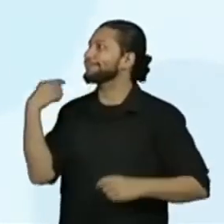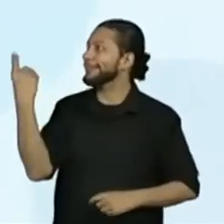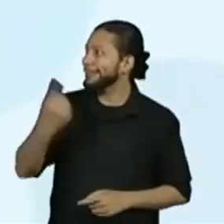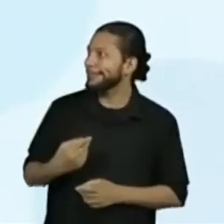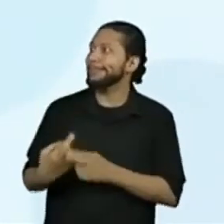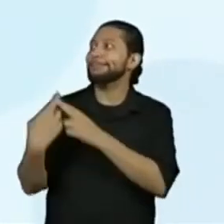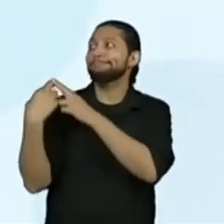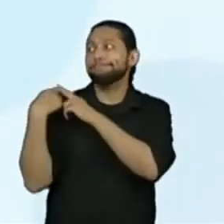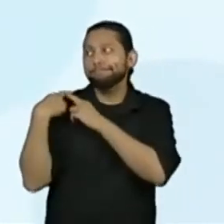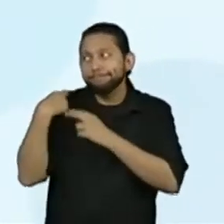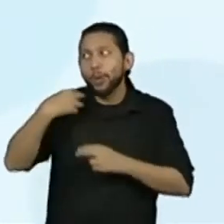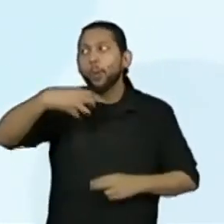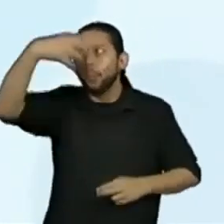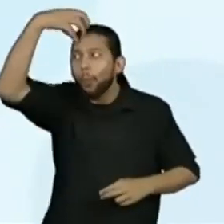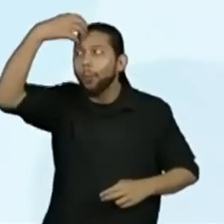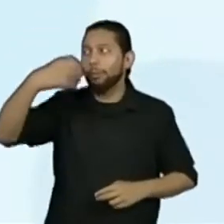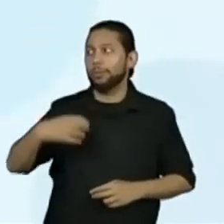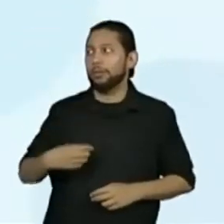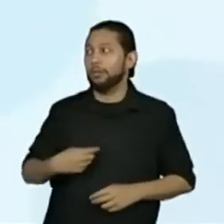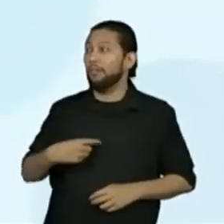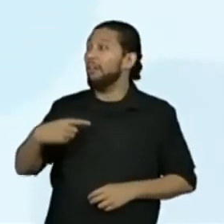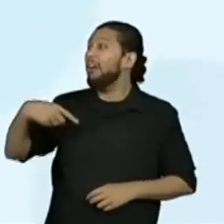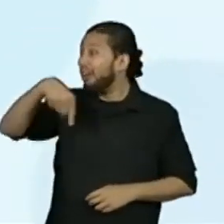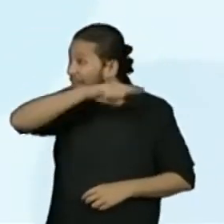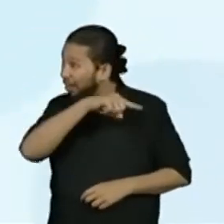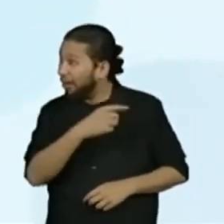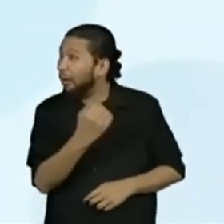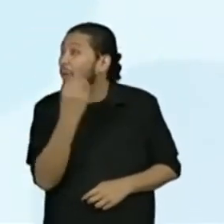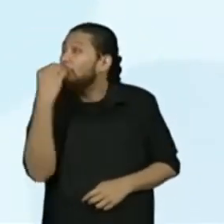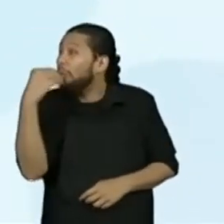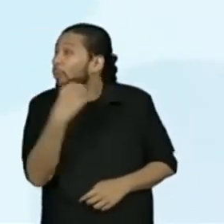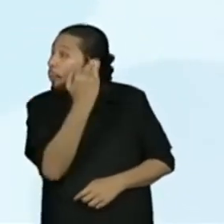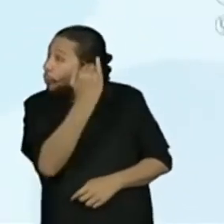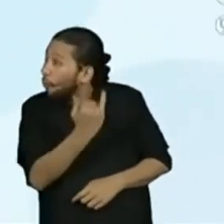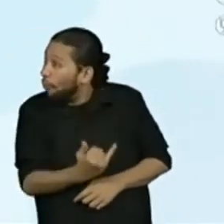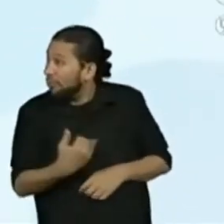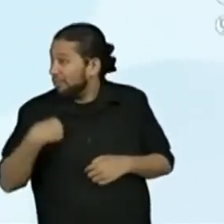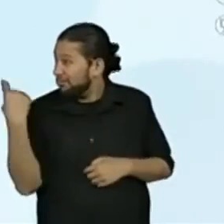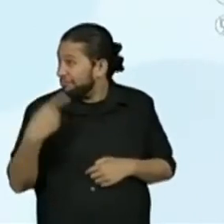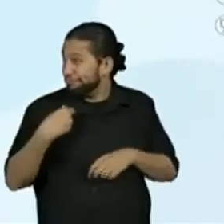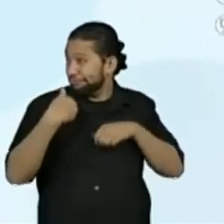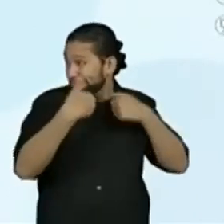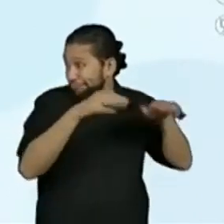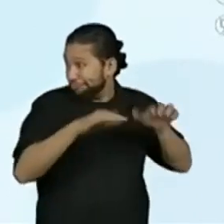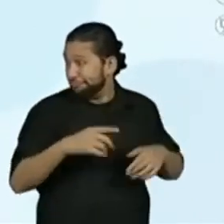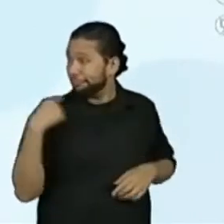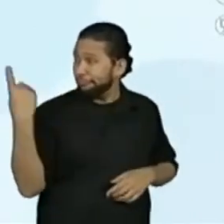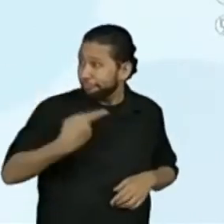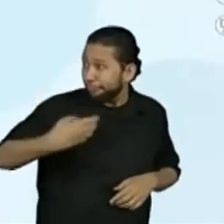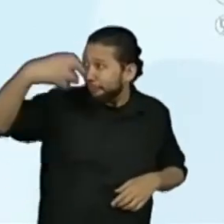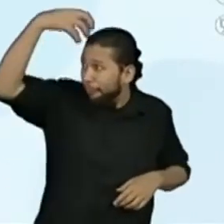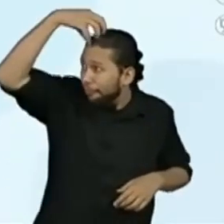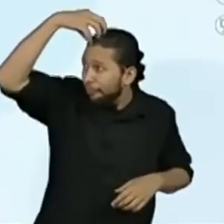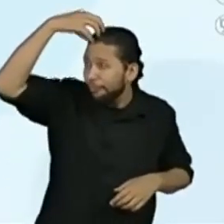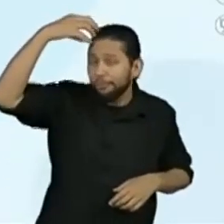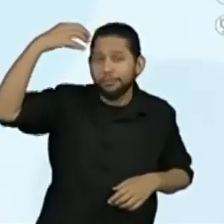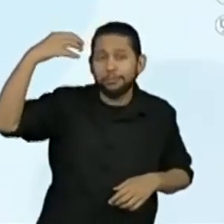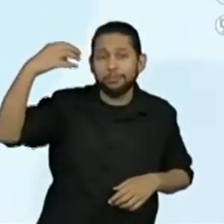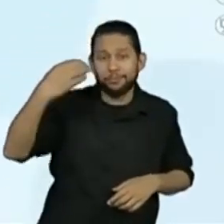mais fraca ao inimigo. Então, vou até frisar aqui para vocês.